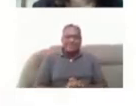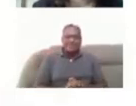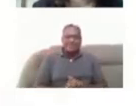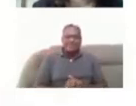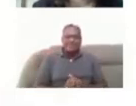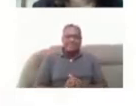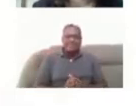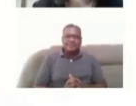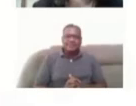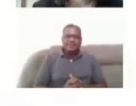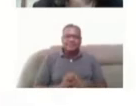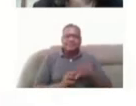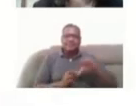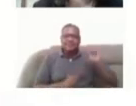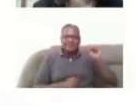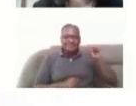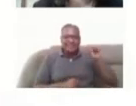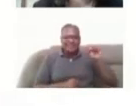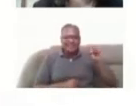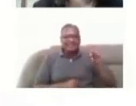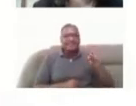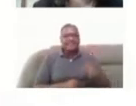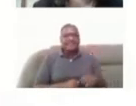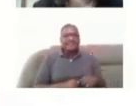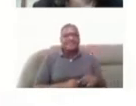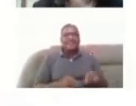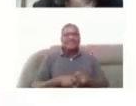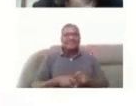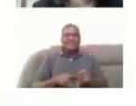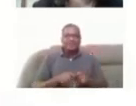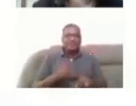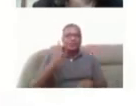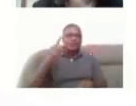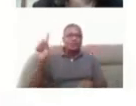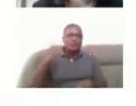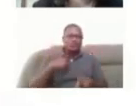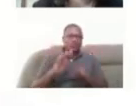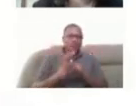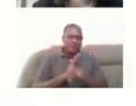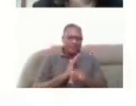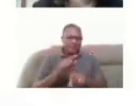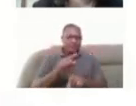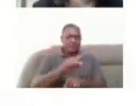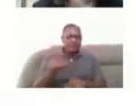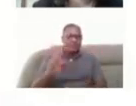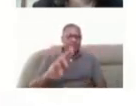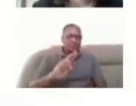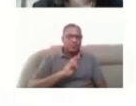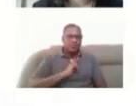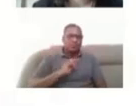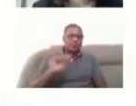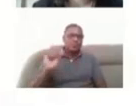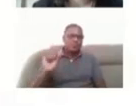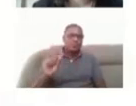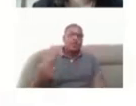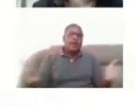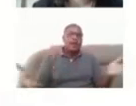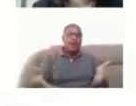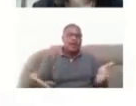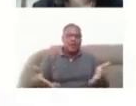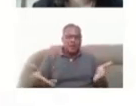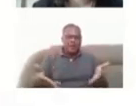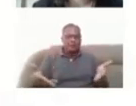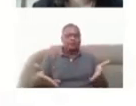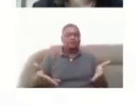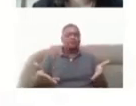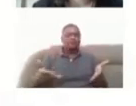Sim. Eu deixo uma pergunta final geral para vocês responderem. Considerando o momento que nós vivemos o